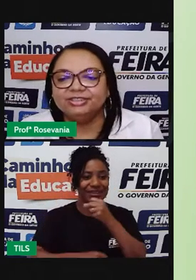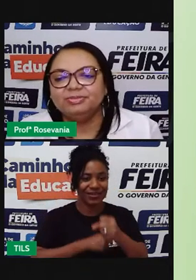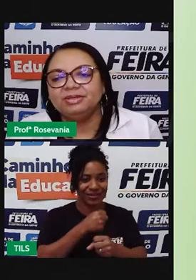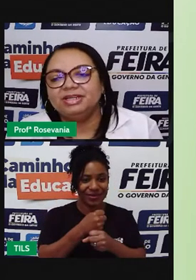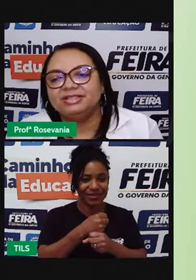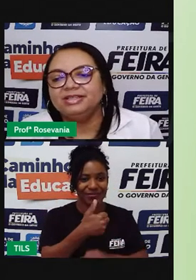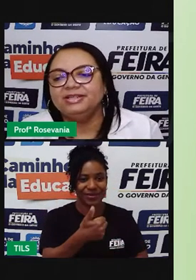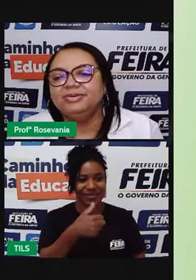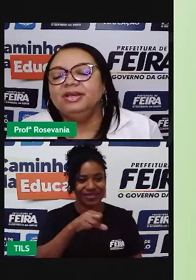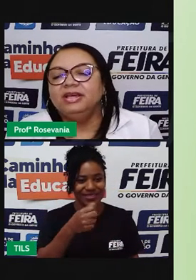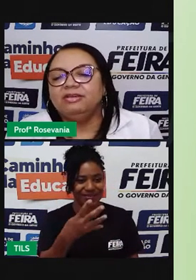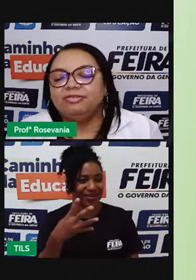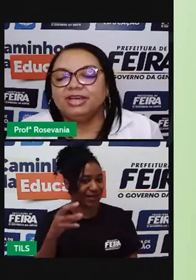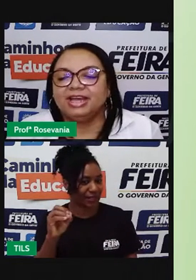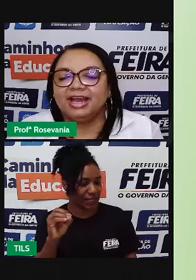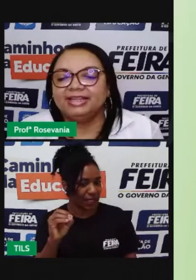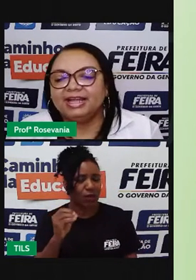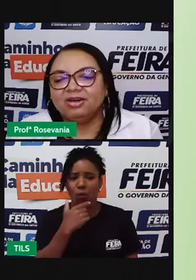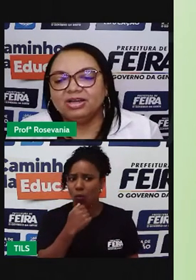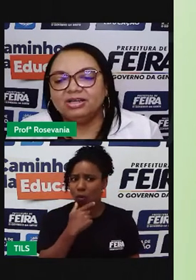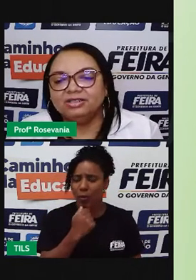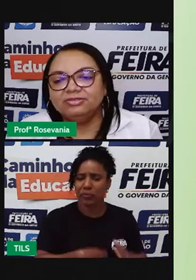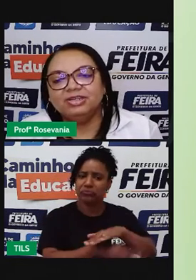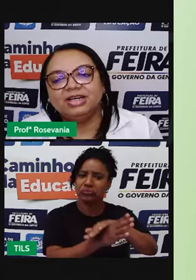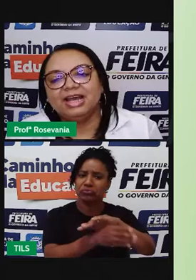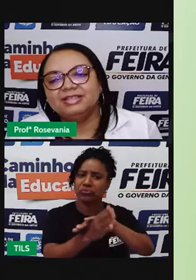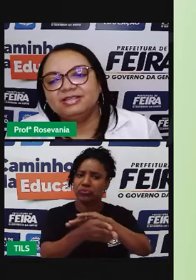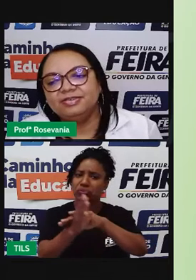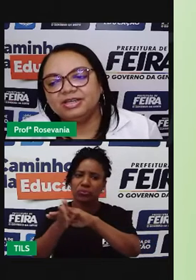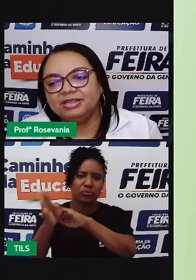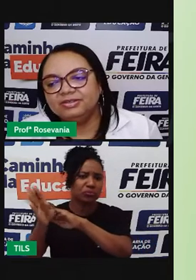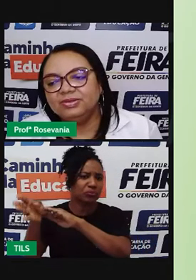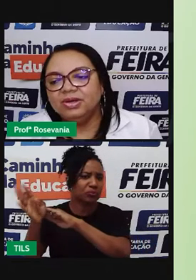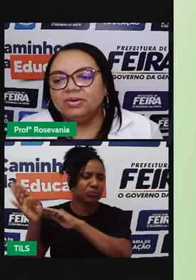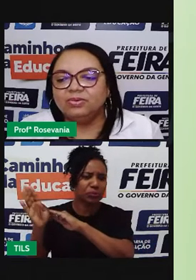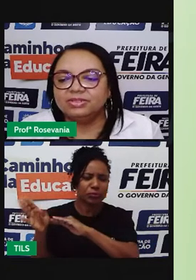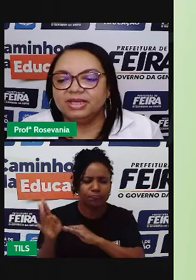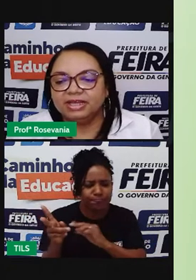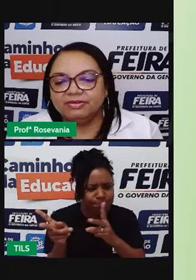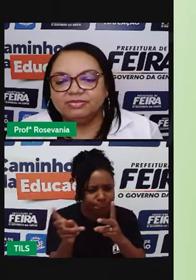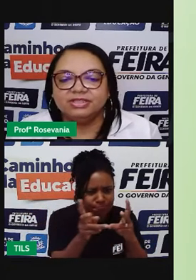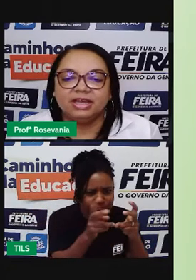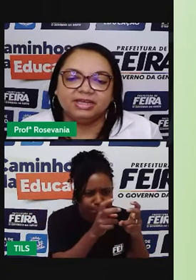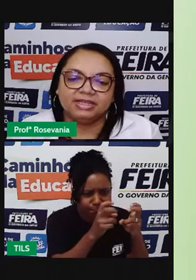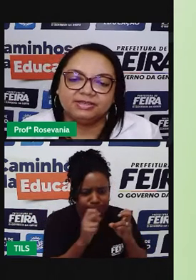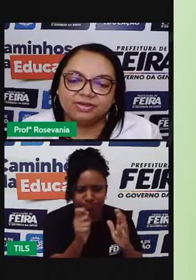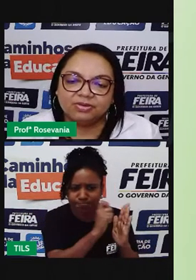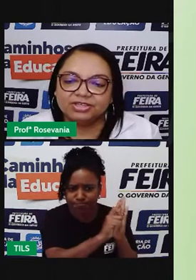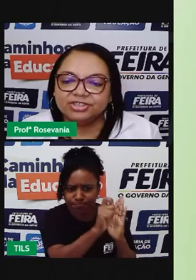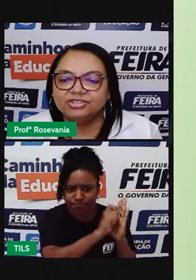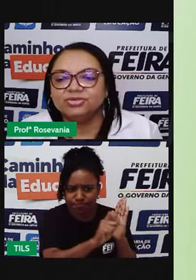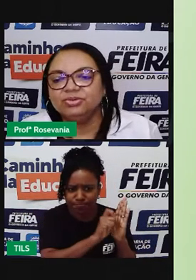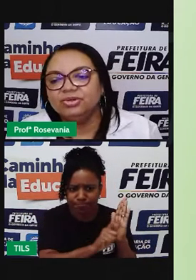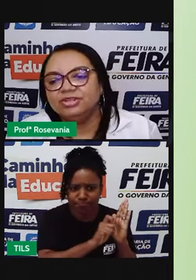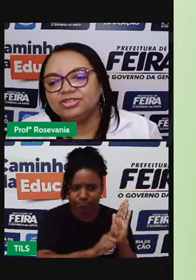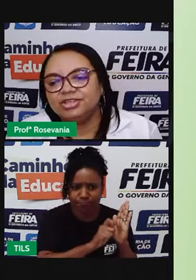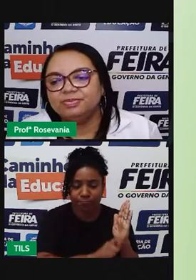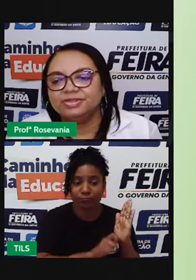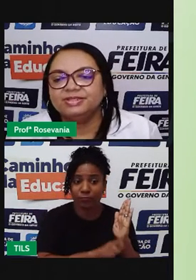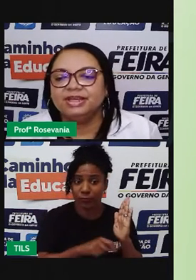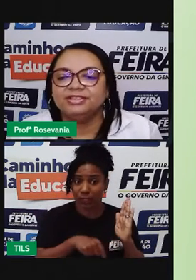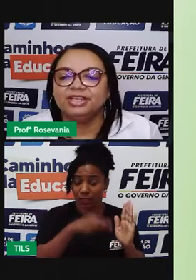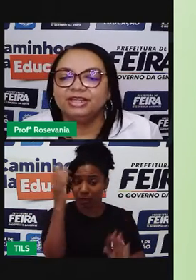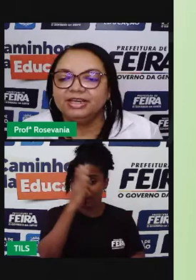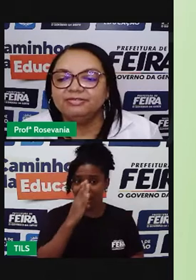viajando pelo Brasil e foi catalogando, foi classificando os relevos. E ele classificou a gente com dois